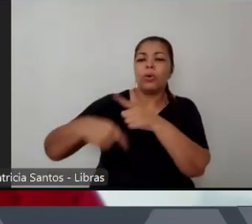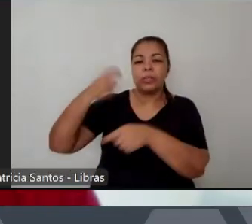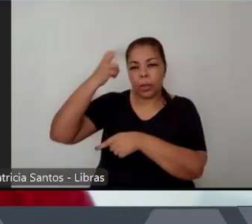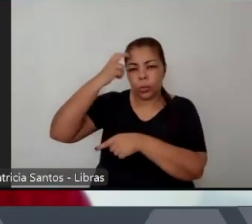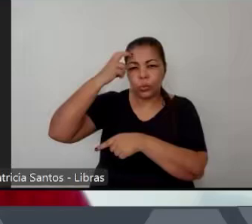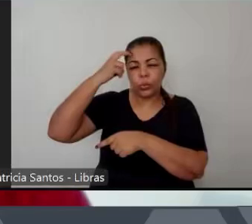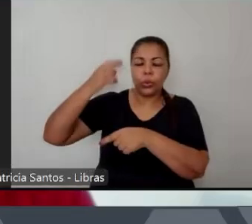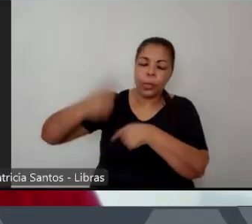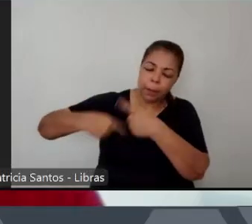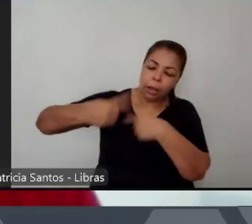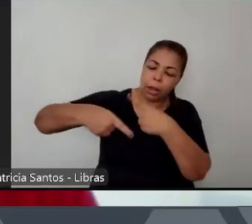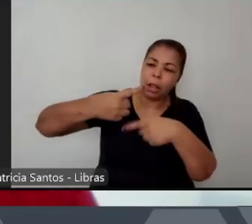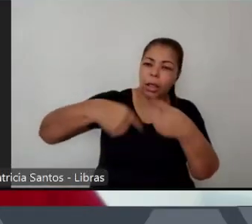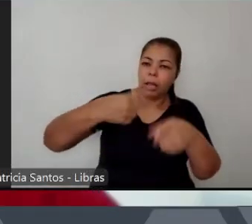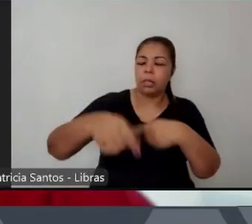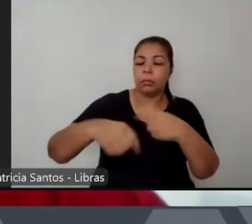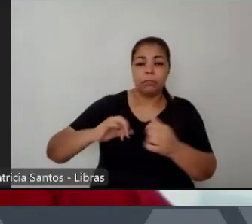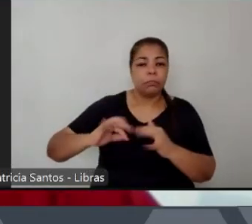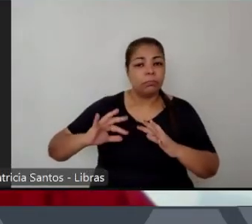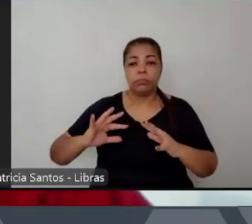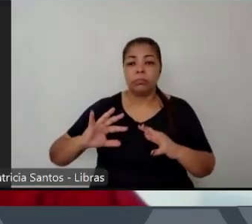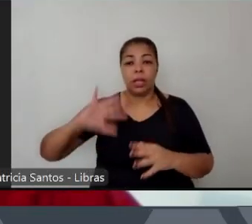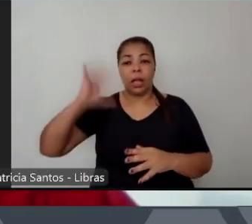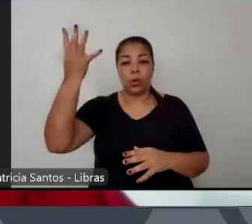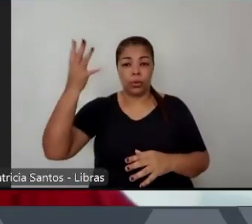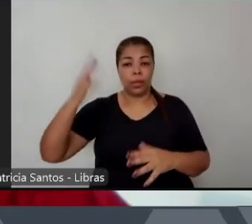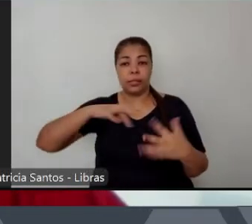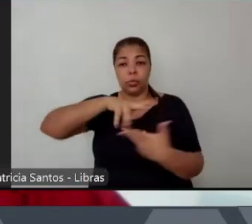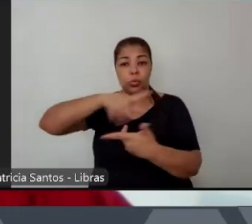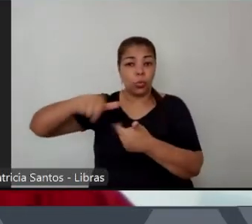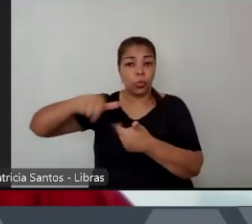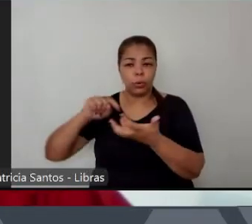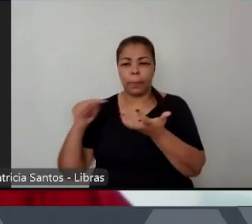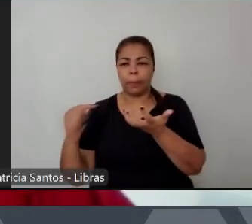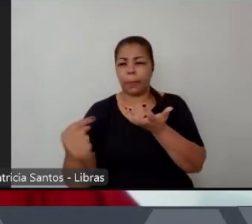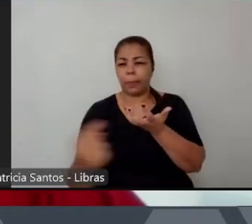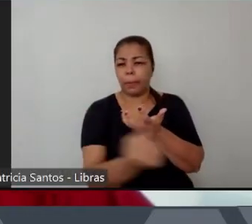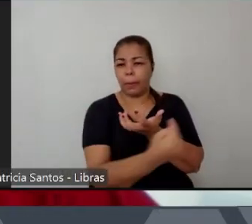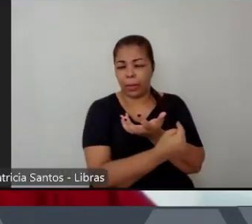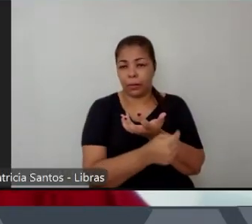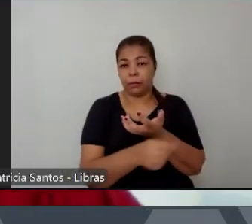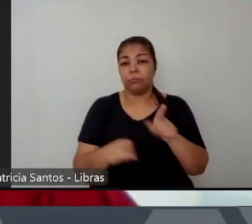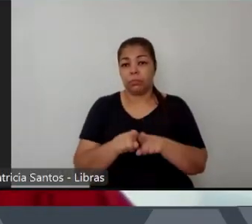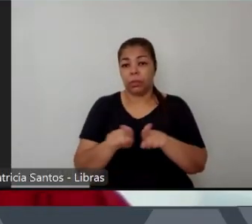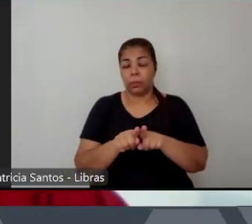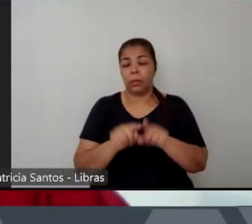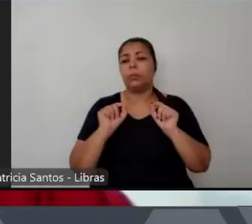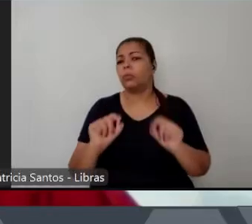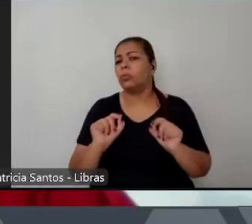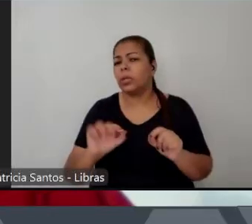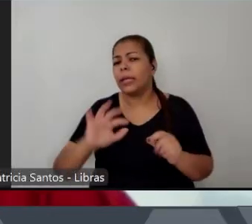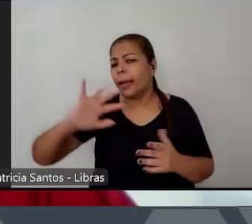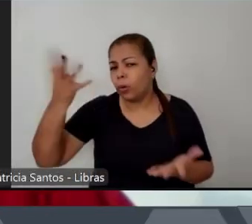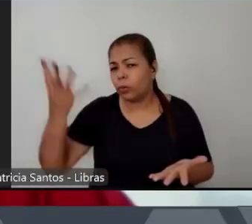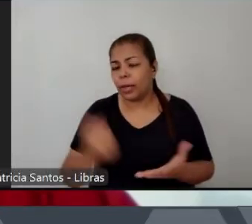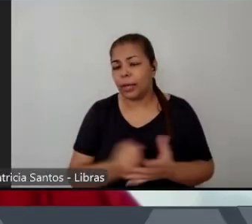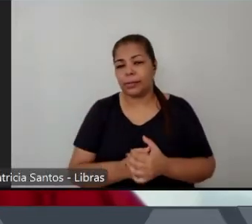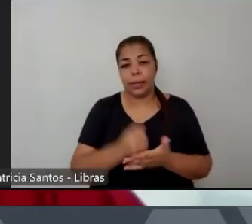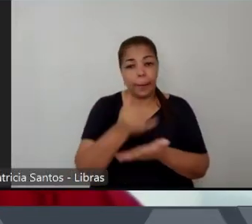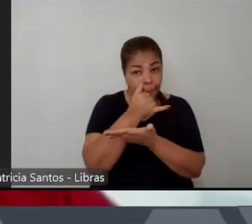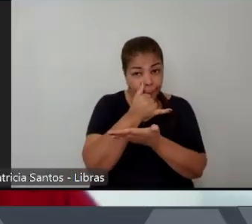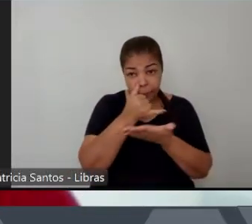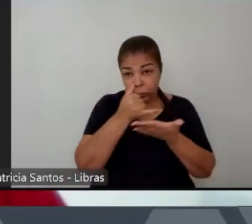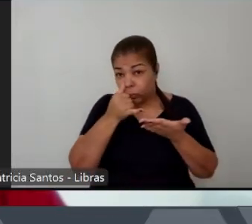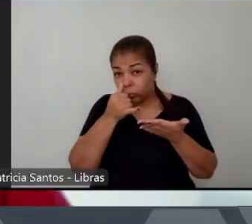acontecendo no mundo inteiro e a cocaína passa a ser vista e considerada uma commodity muito valorizada nos